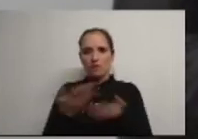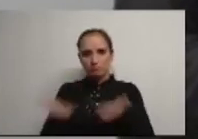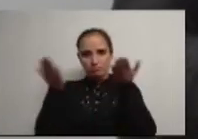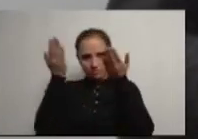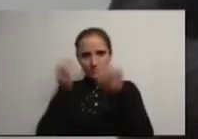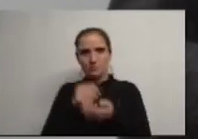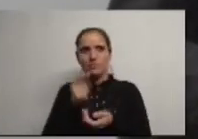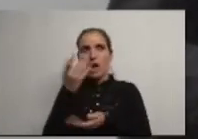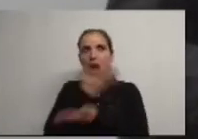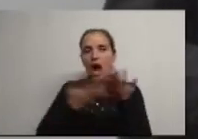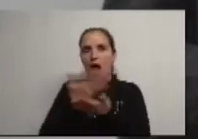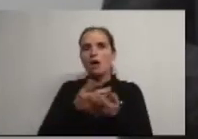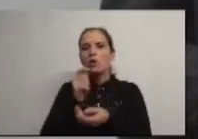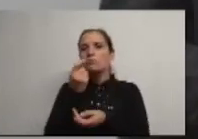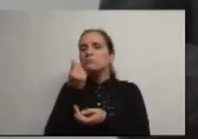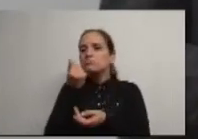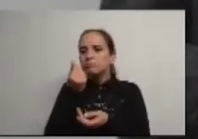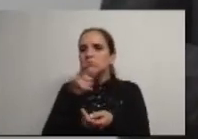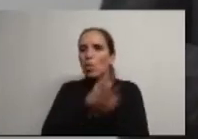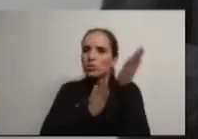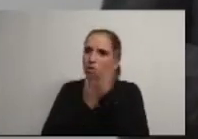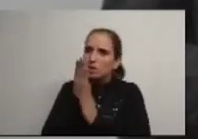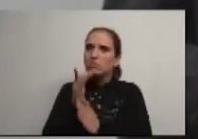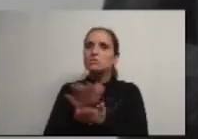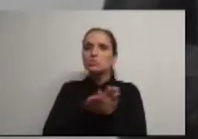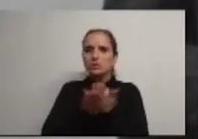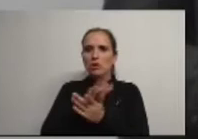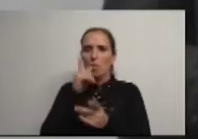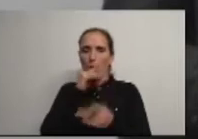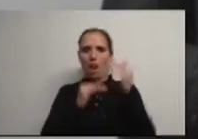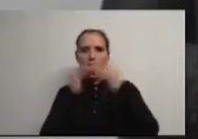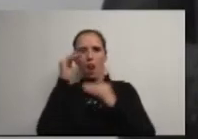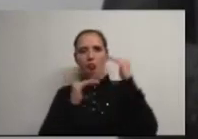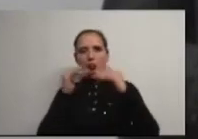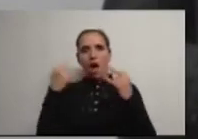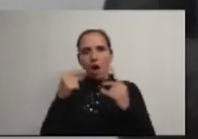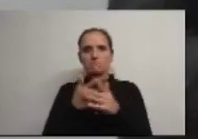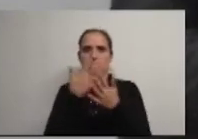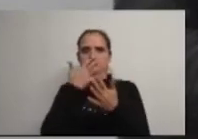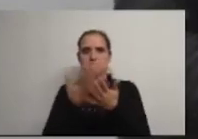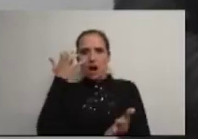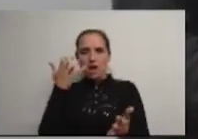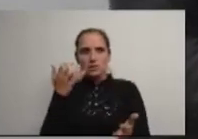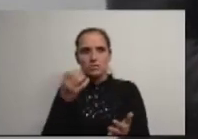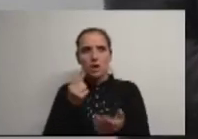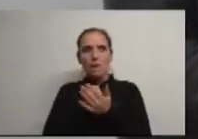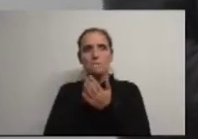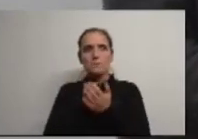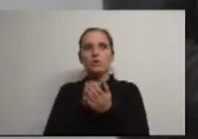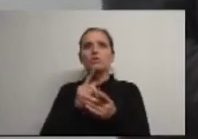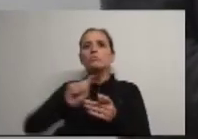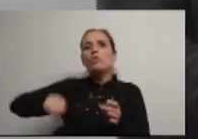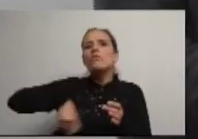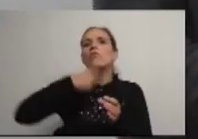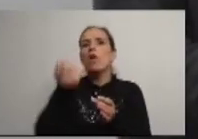Na área financeira, continuou a Executiva a ter uma situação de equilíbrio que é de realçar, pois tomou medidas de apoio a todos, como a devolução de